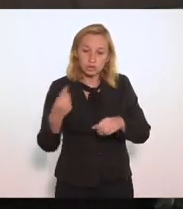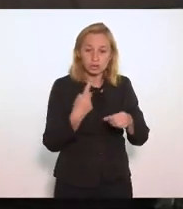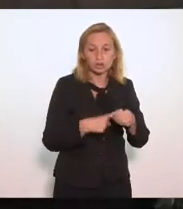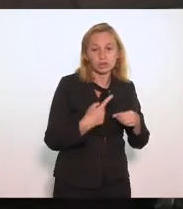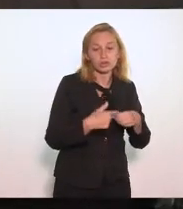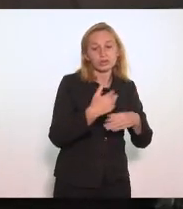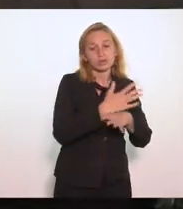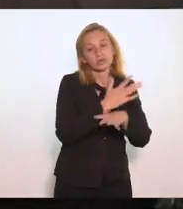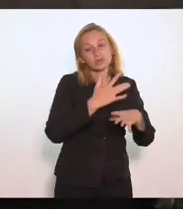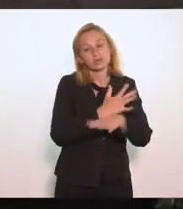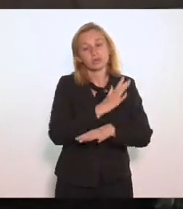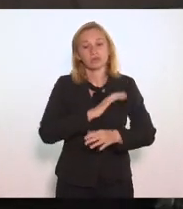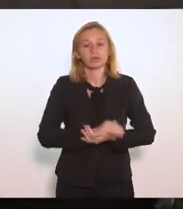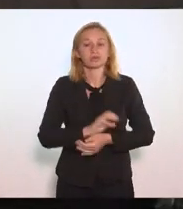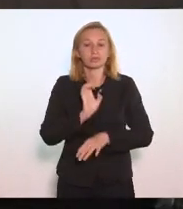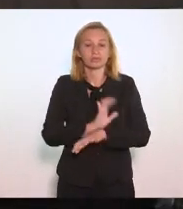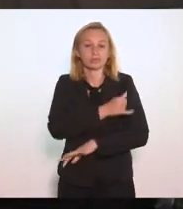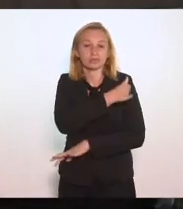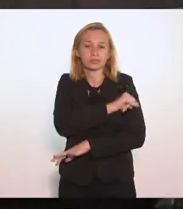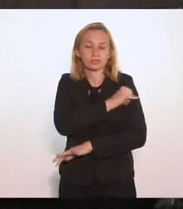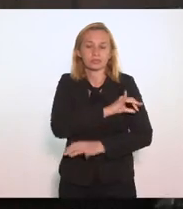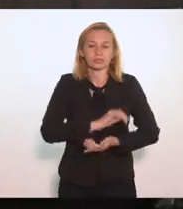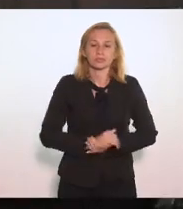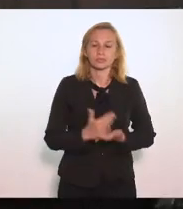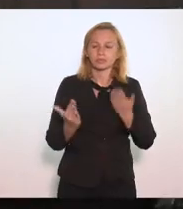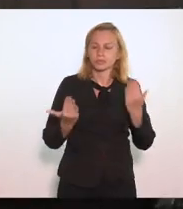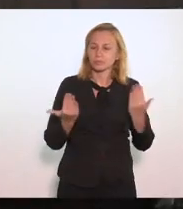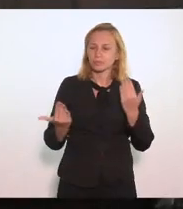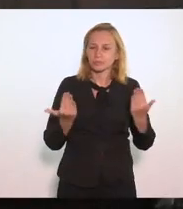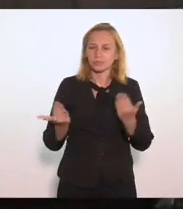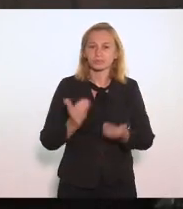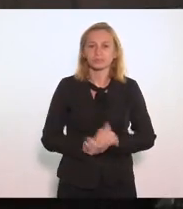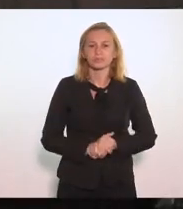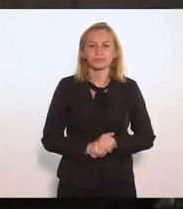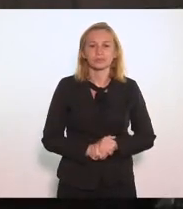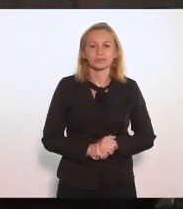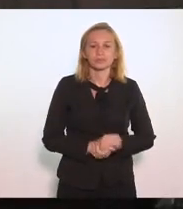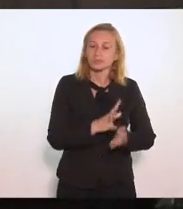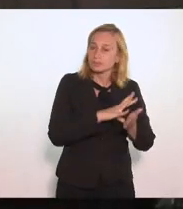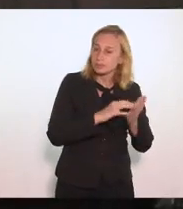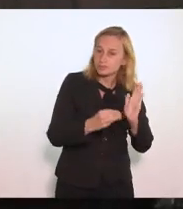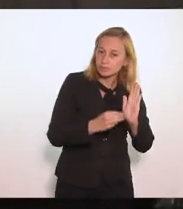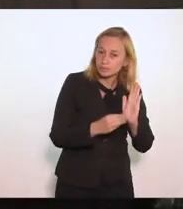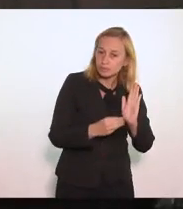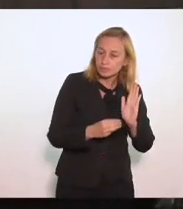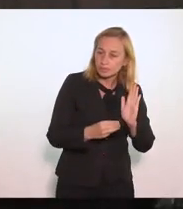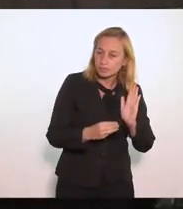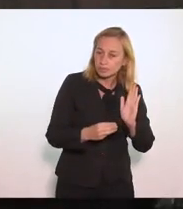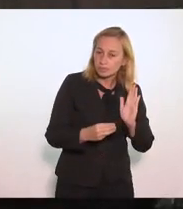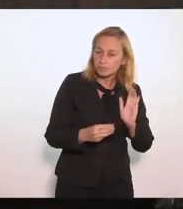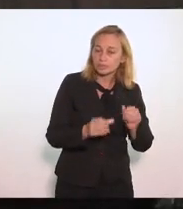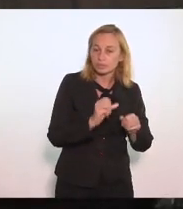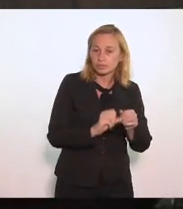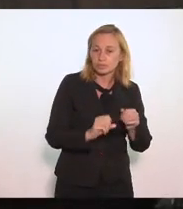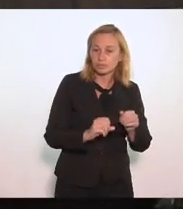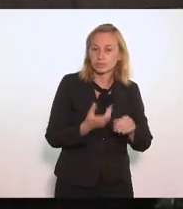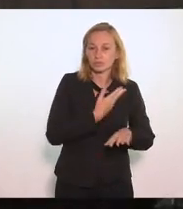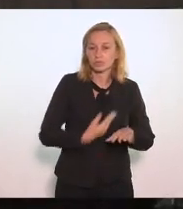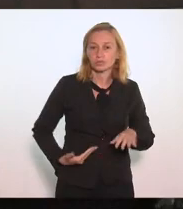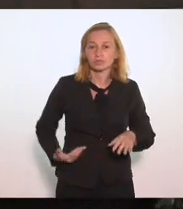Do de Janeiro Especialmente Fazendo uma comparação Entre o modelo De concessão Feito pelo governo Do estado